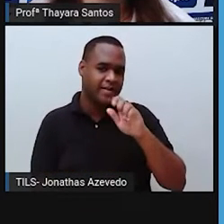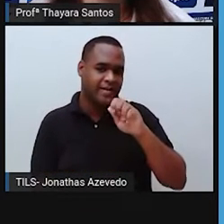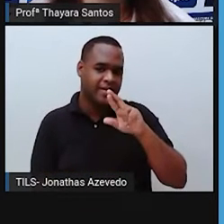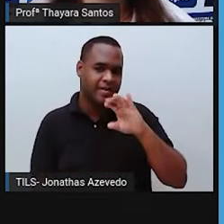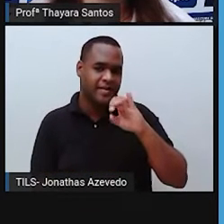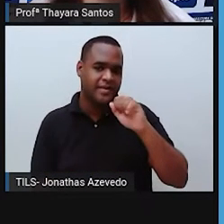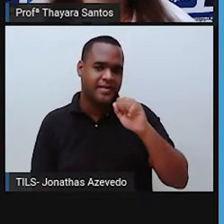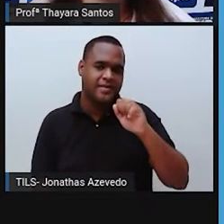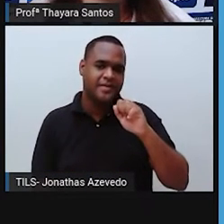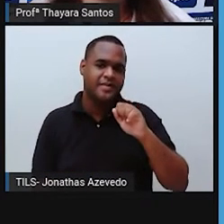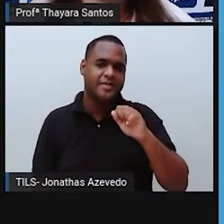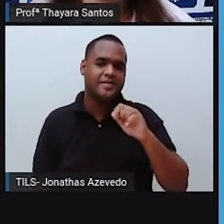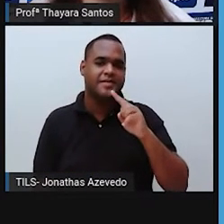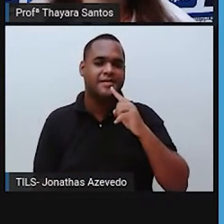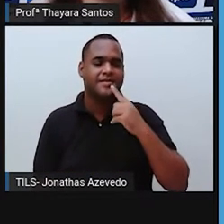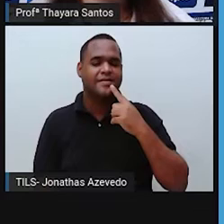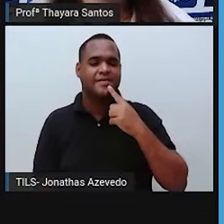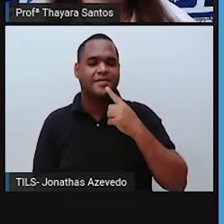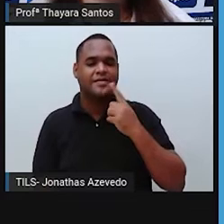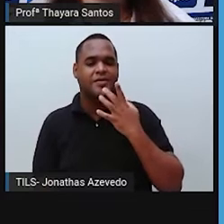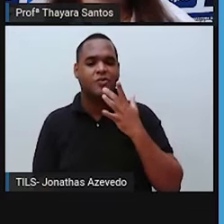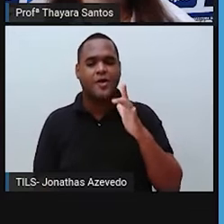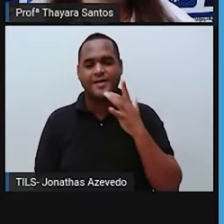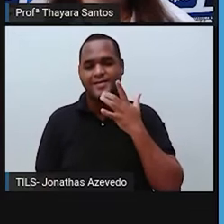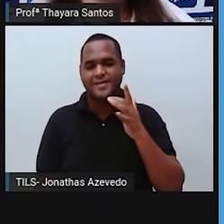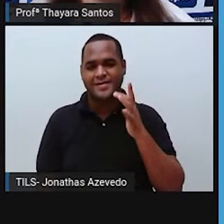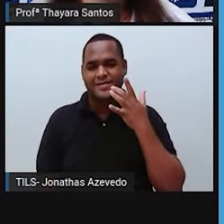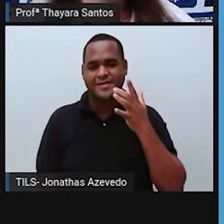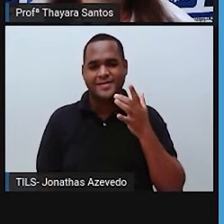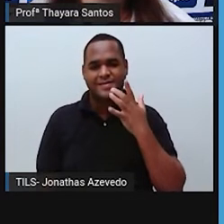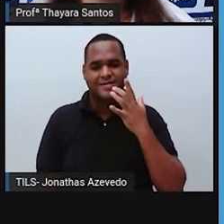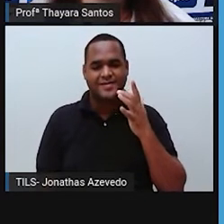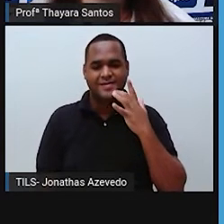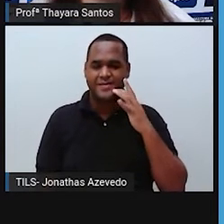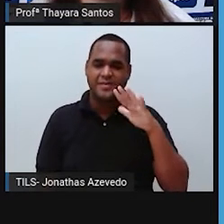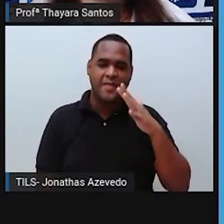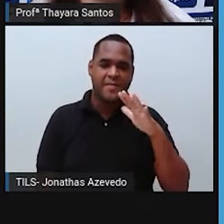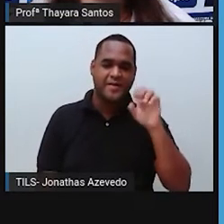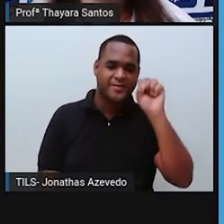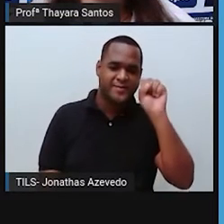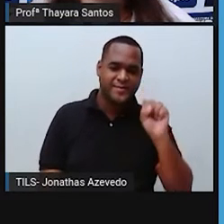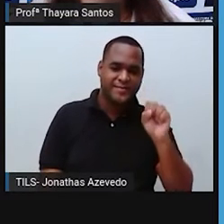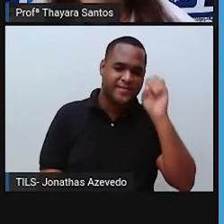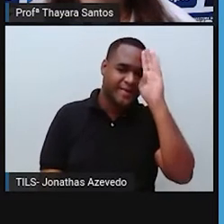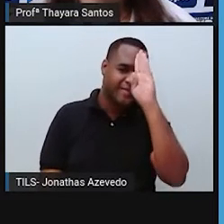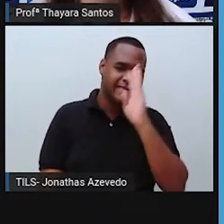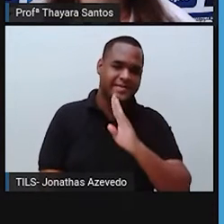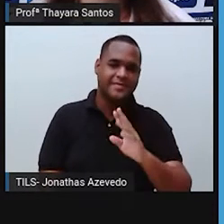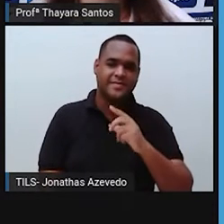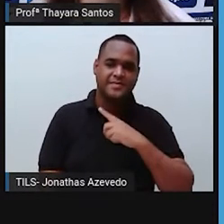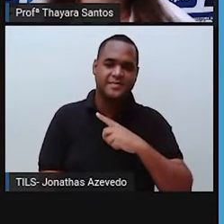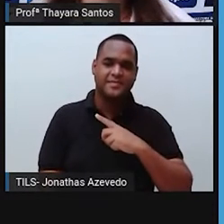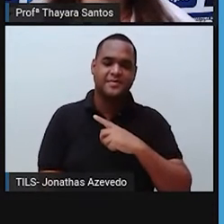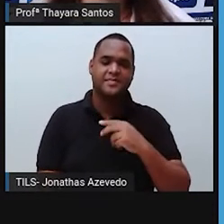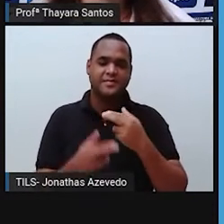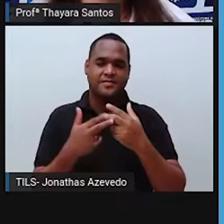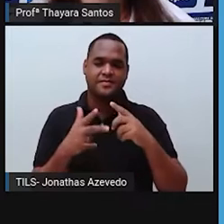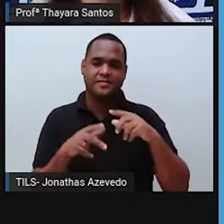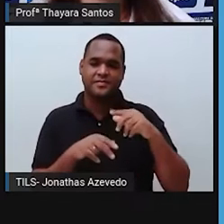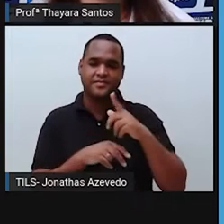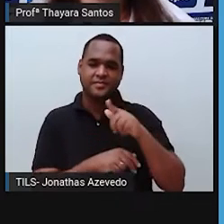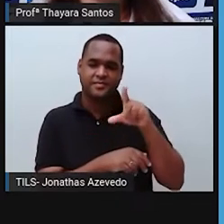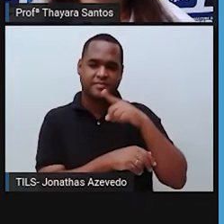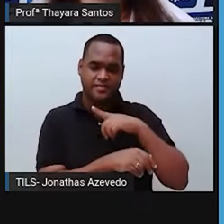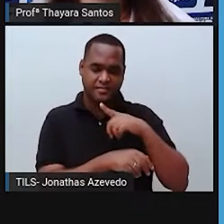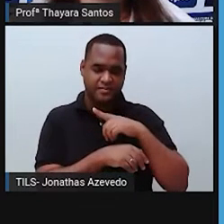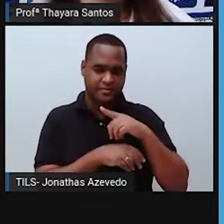esse meio douradinho aqui. Então, gente tem a pradaria mais aqui para a região sul do Brasil. A gente tem os desertos, que